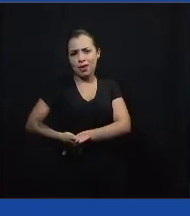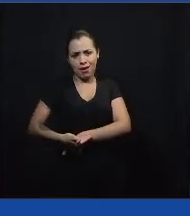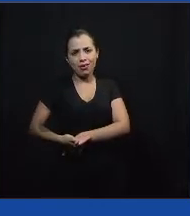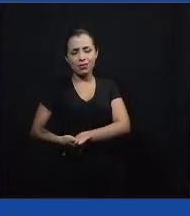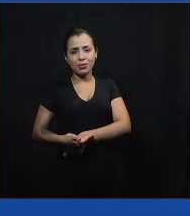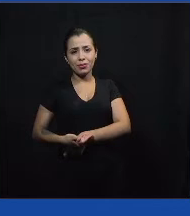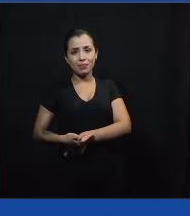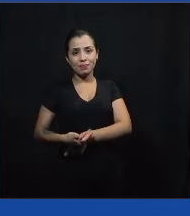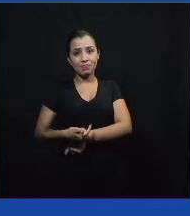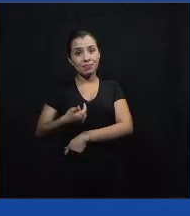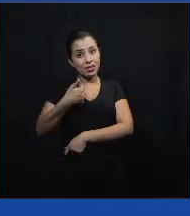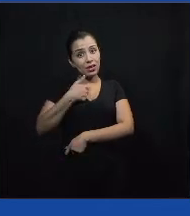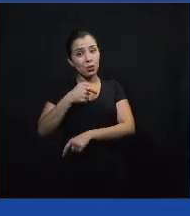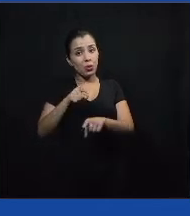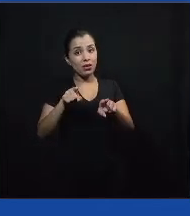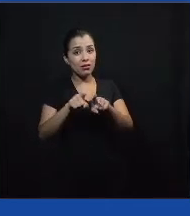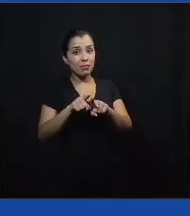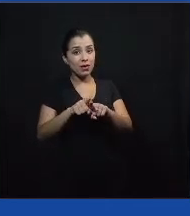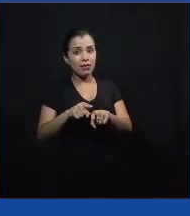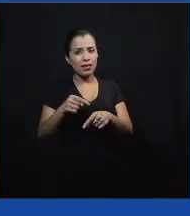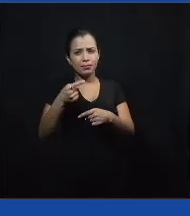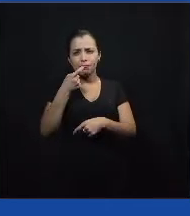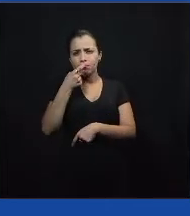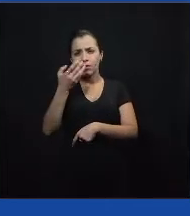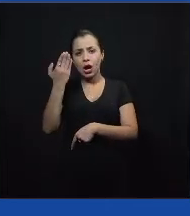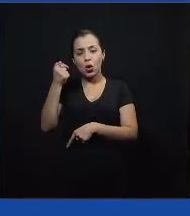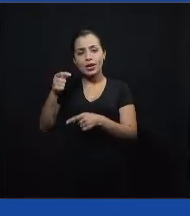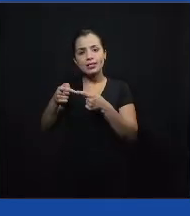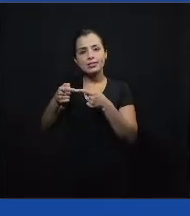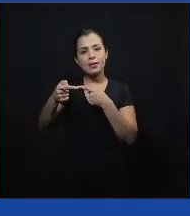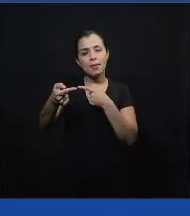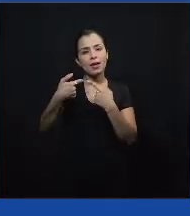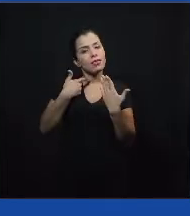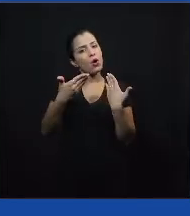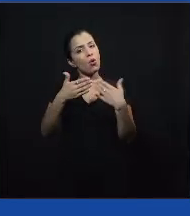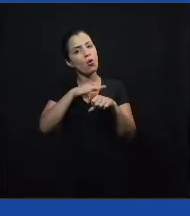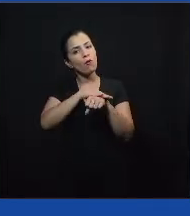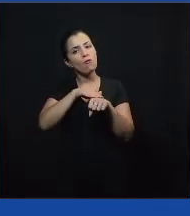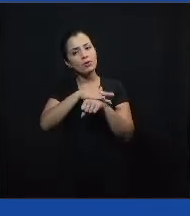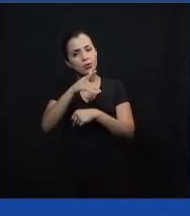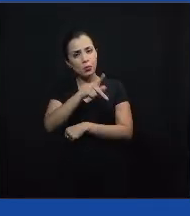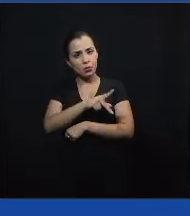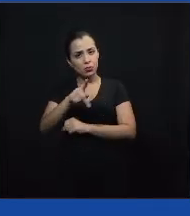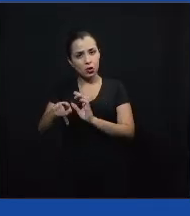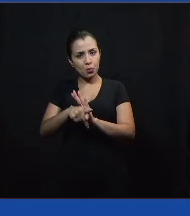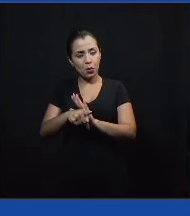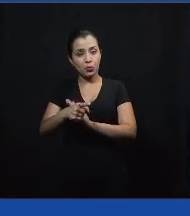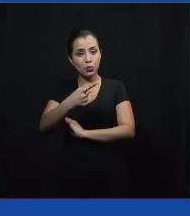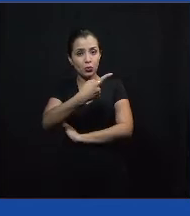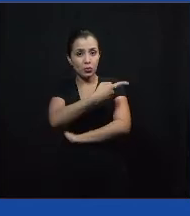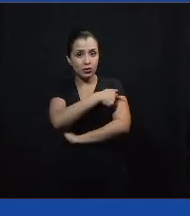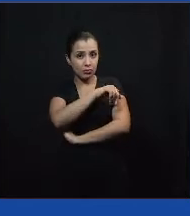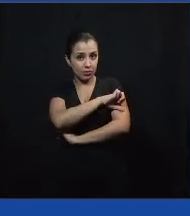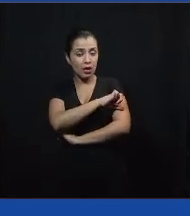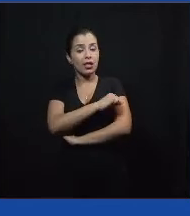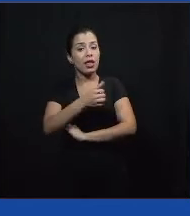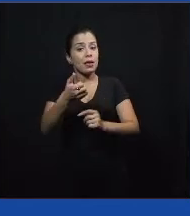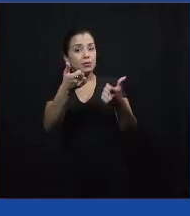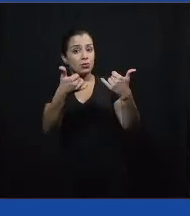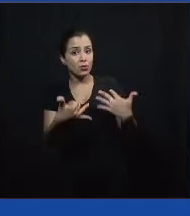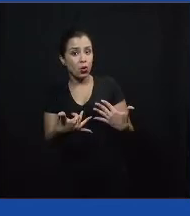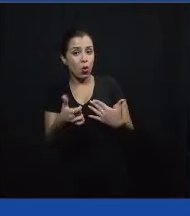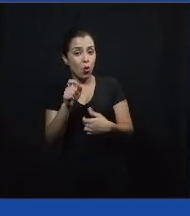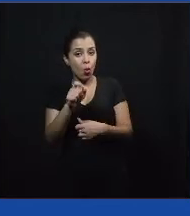E eu também, essa semana, conversei com uma professora de ensino fundamental e ela me disse que os alunos que não têm acesso